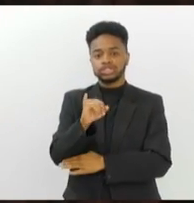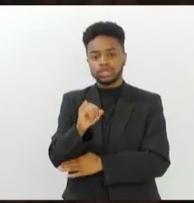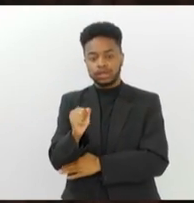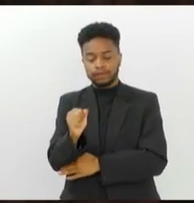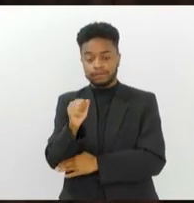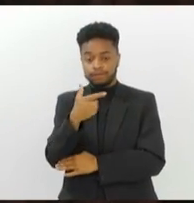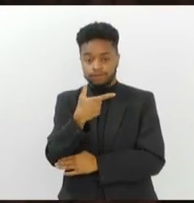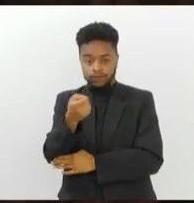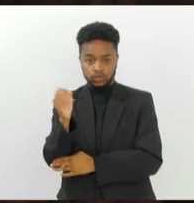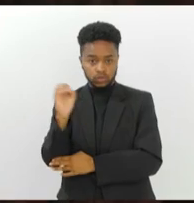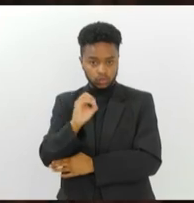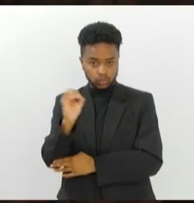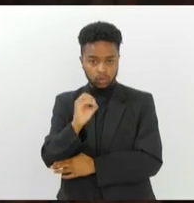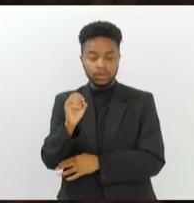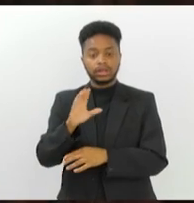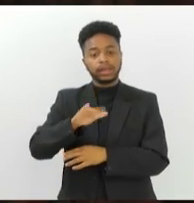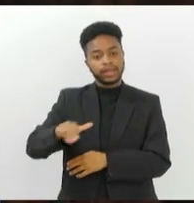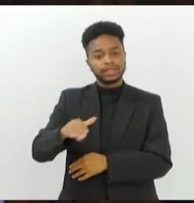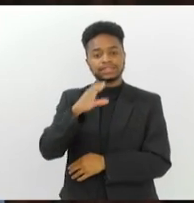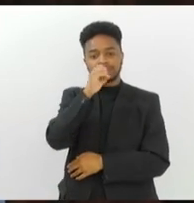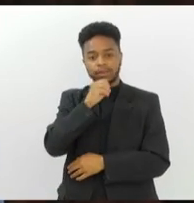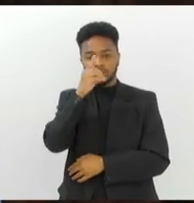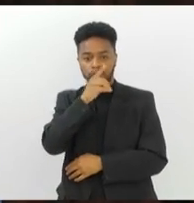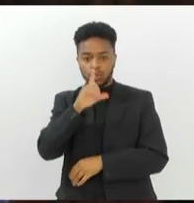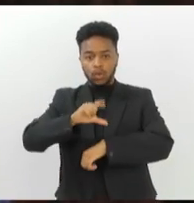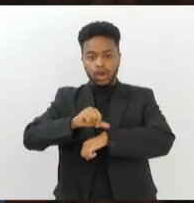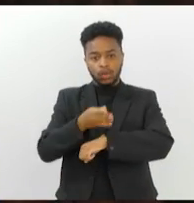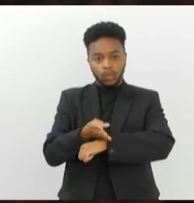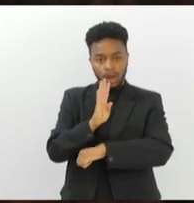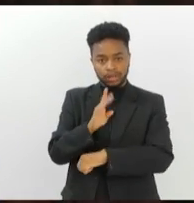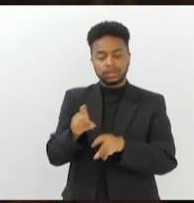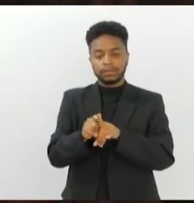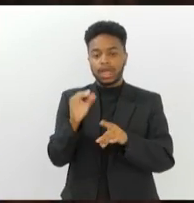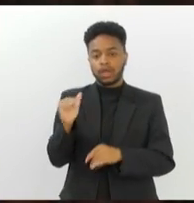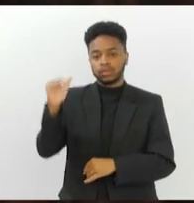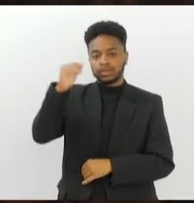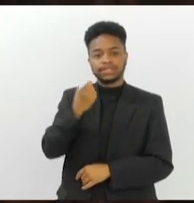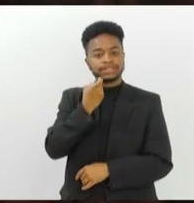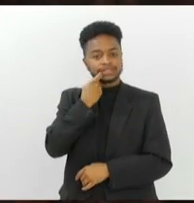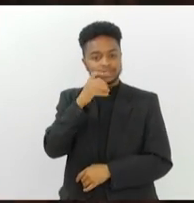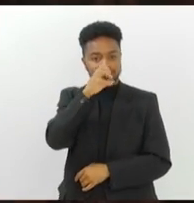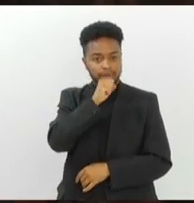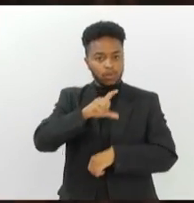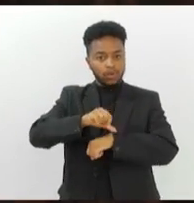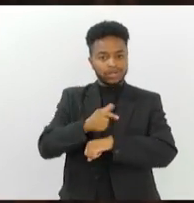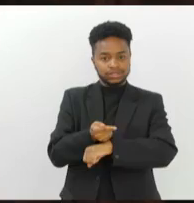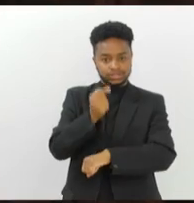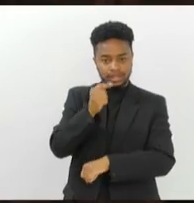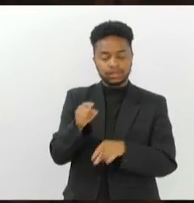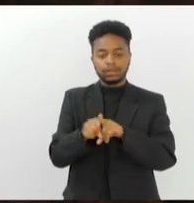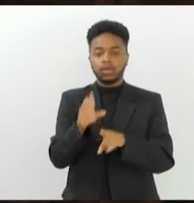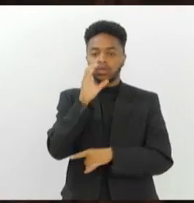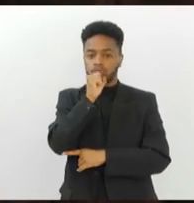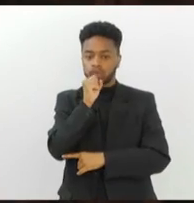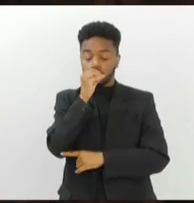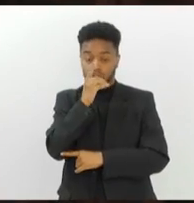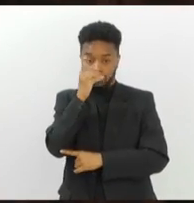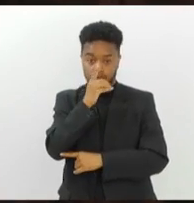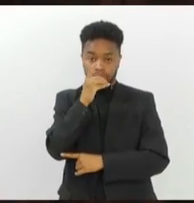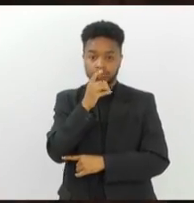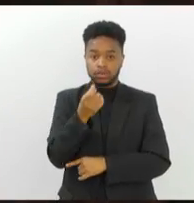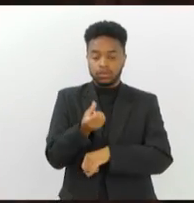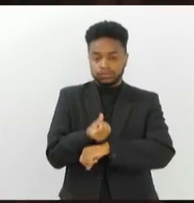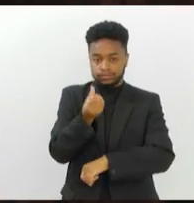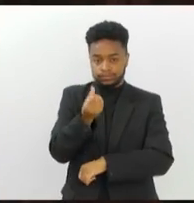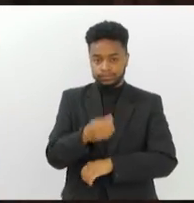de outubro. O infantil, sábado e domingo, às 4 da tarde. E o adulto, sexto e sábado, às 19 horas. E domingo, às 6 horas.